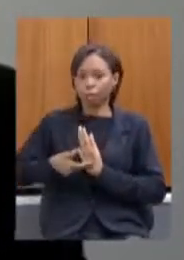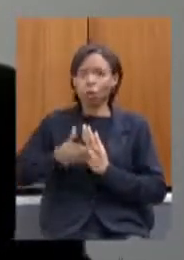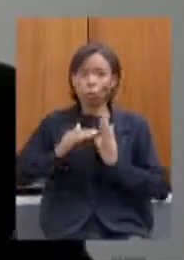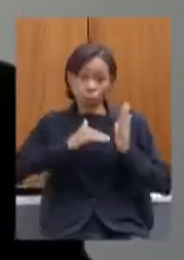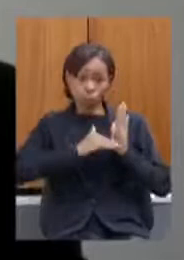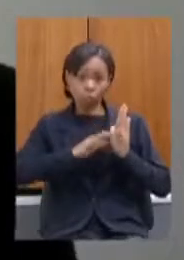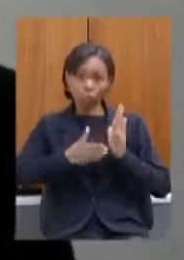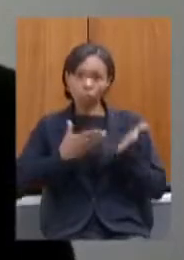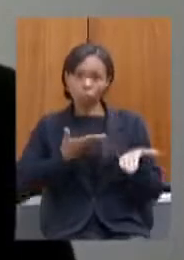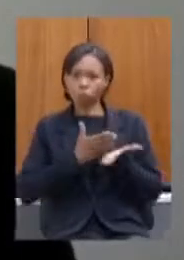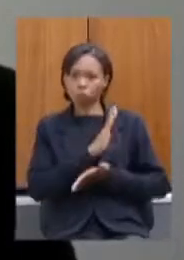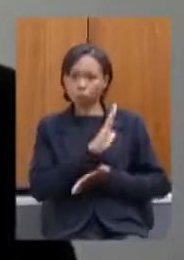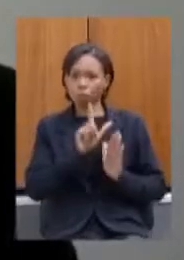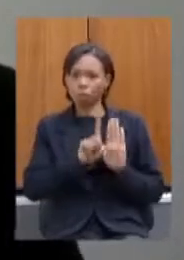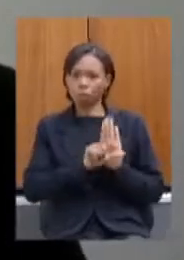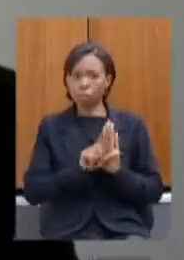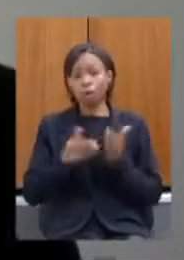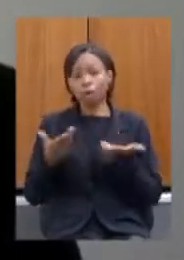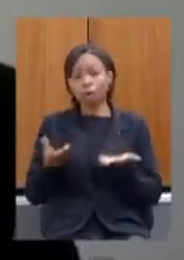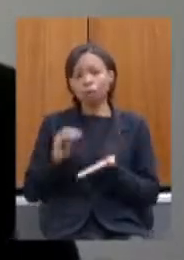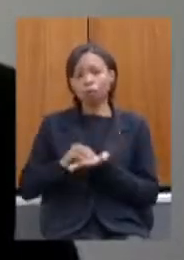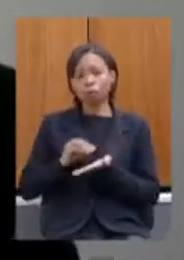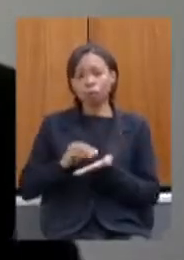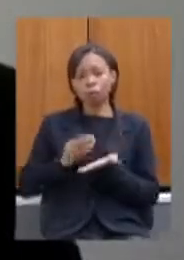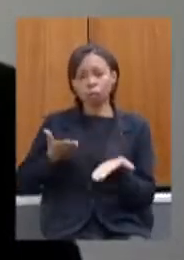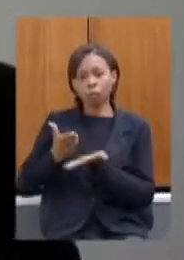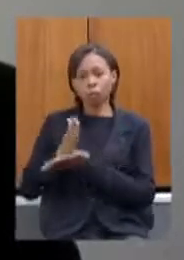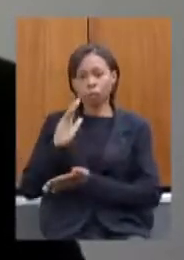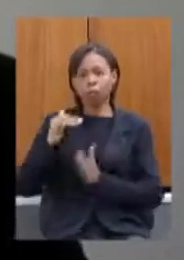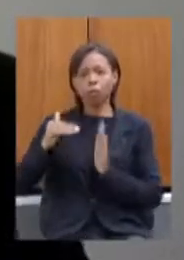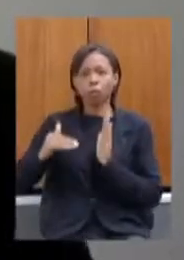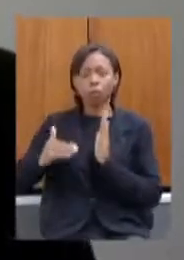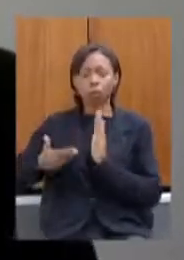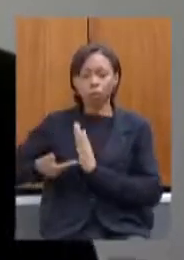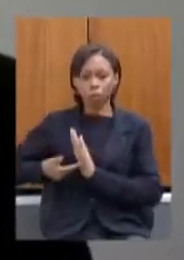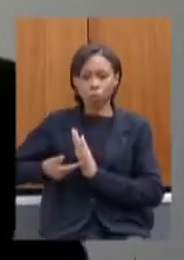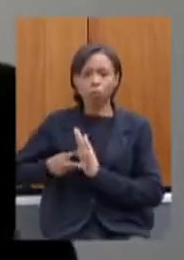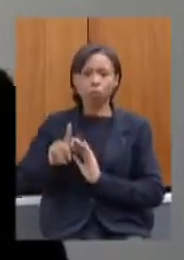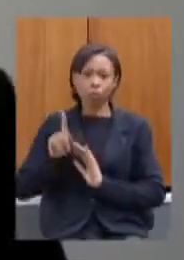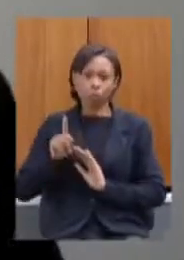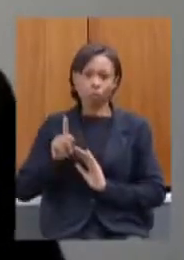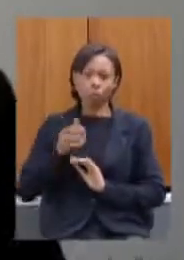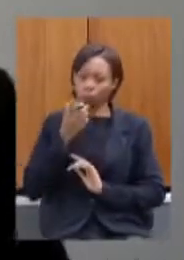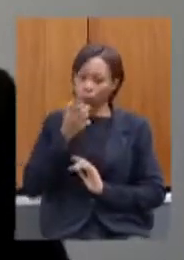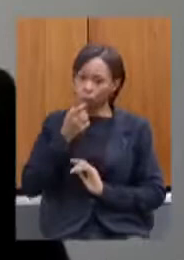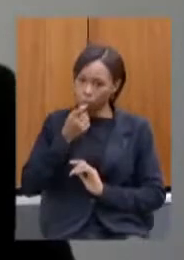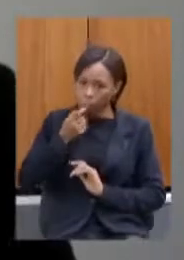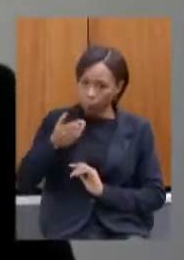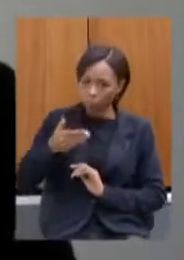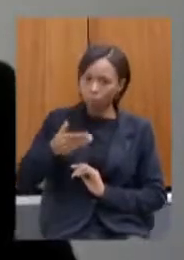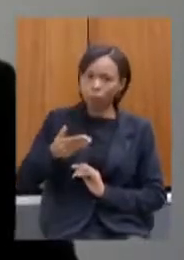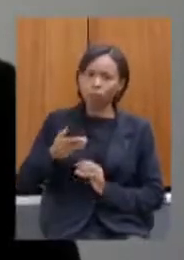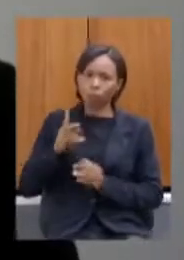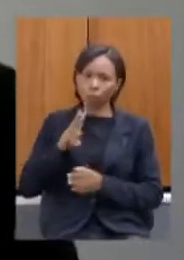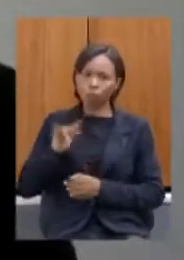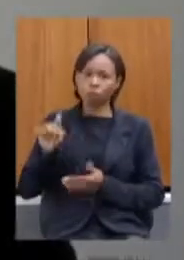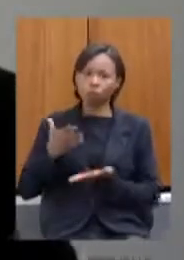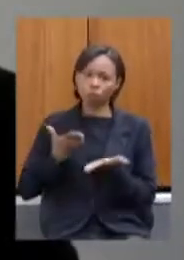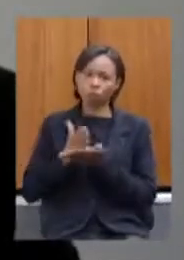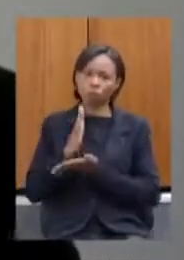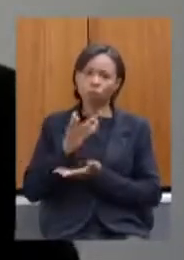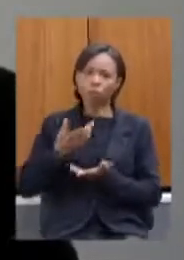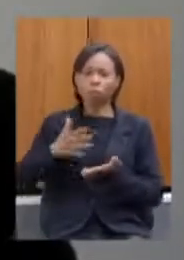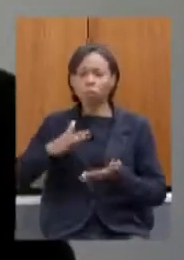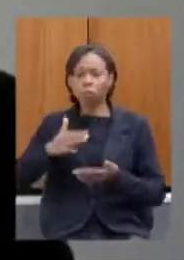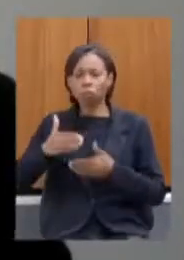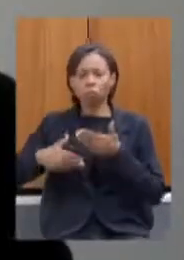aprovada ela aprovando ela será em tese será aprovada na Câmara dos Deputados e teremos um fluxo de 400,